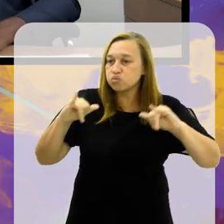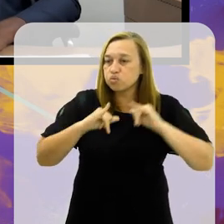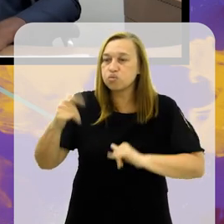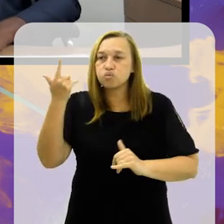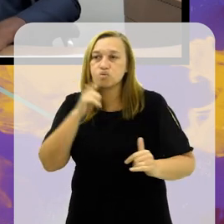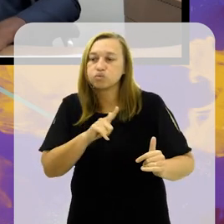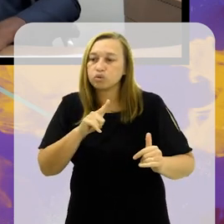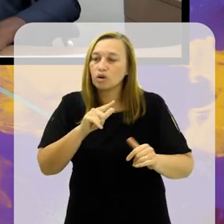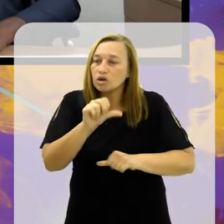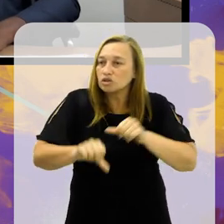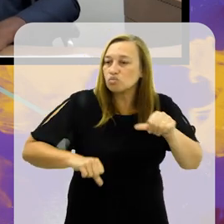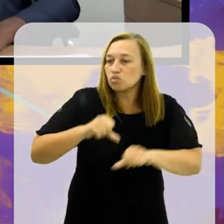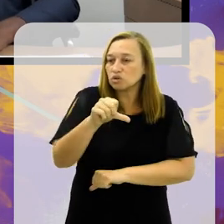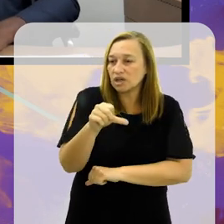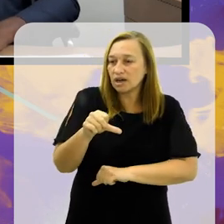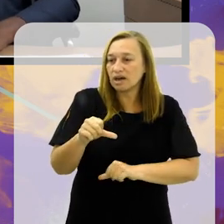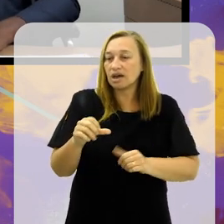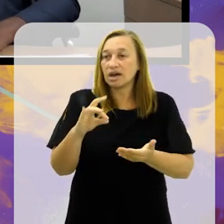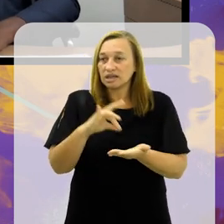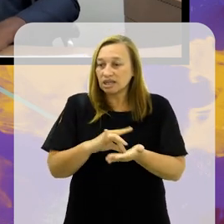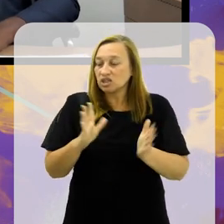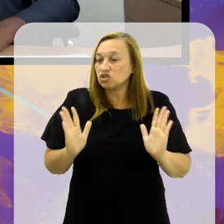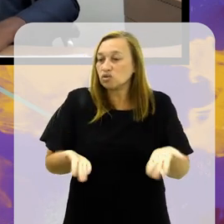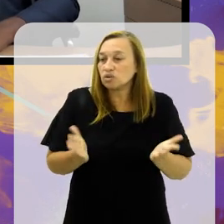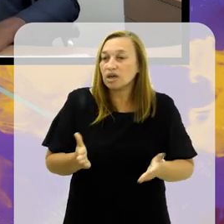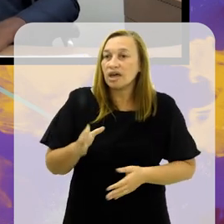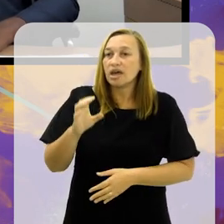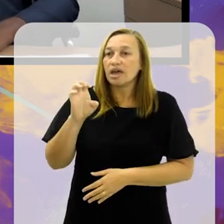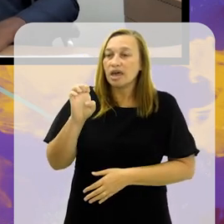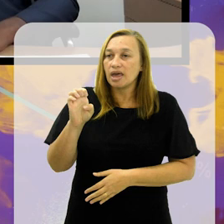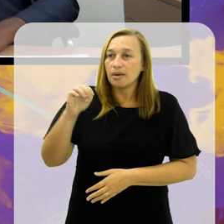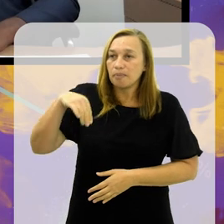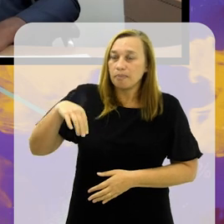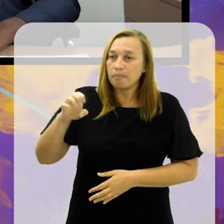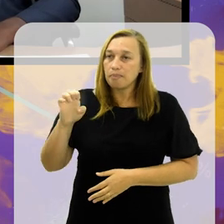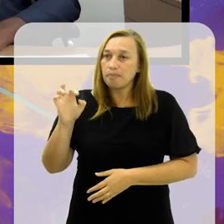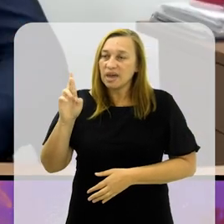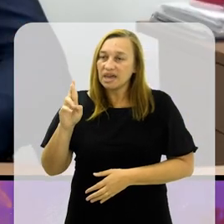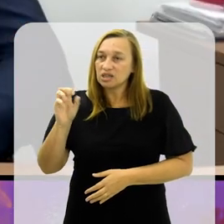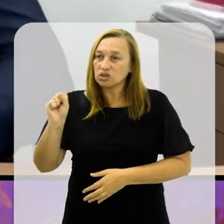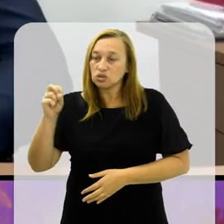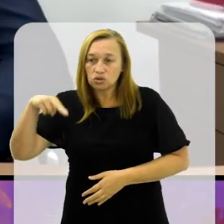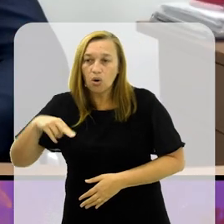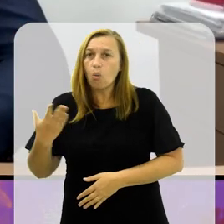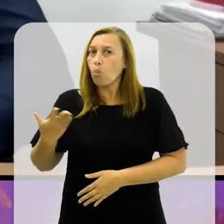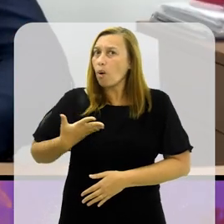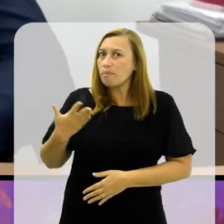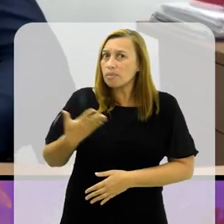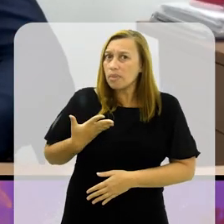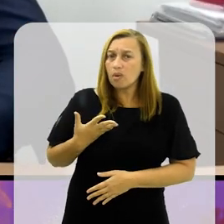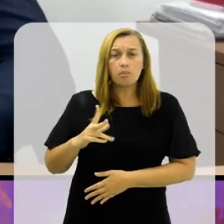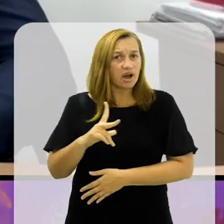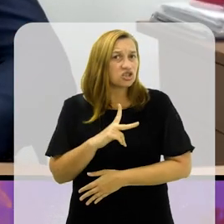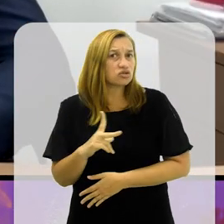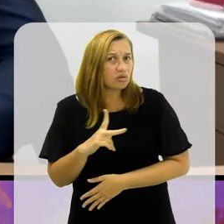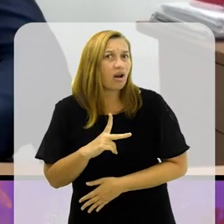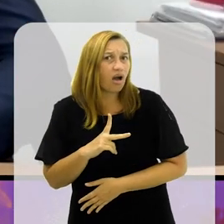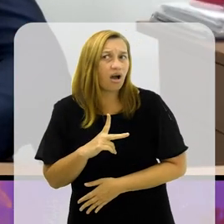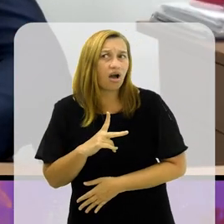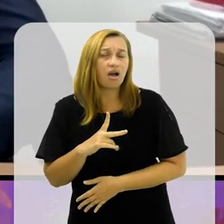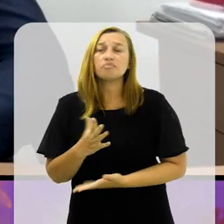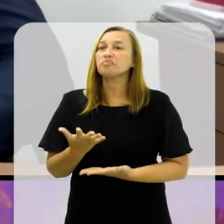conseguir mudar o panorama atual. E o Emerson é um querido amigo particular que eu já tinha.